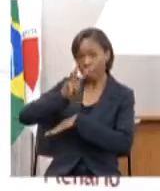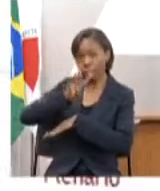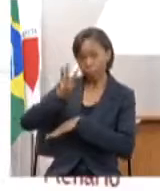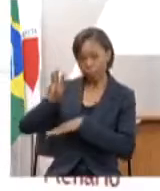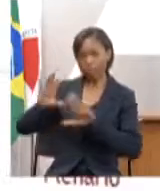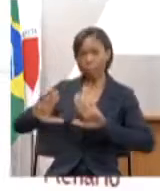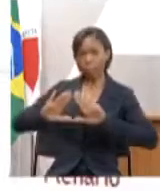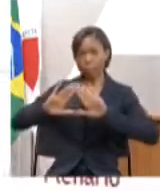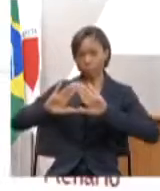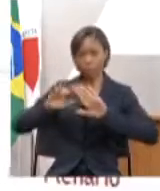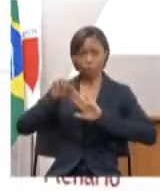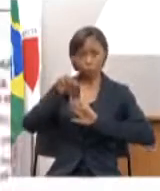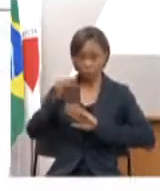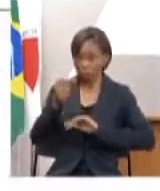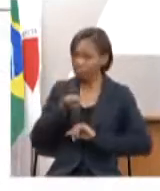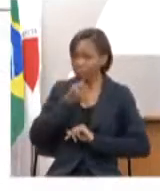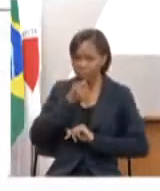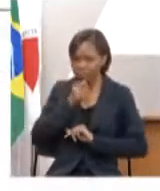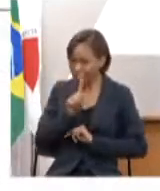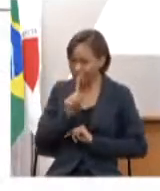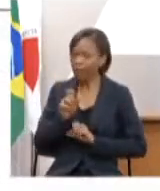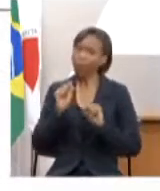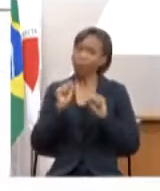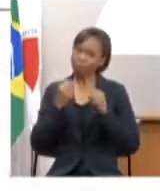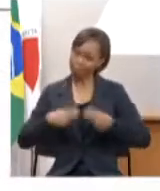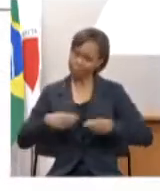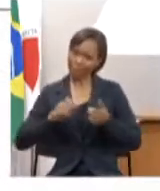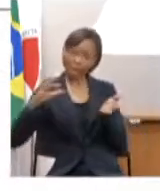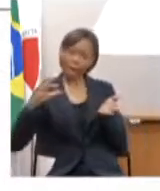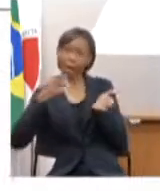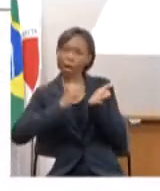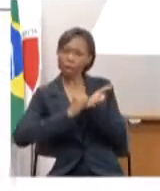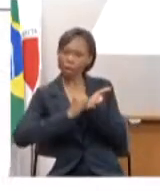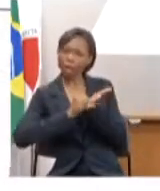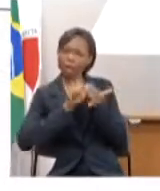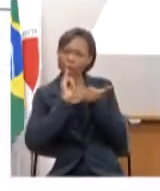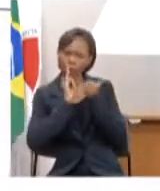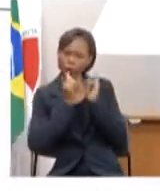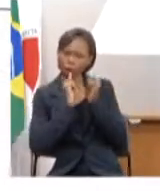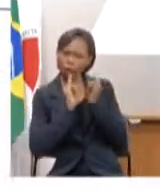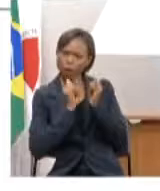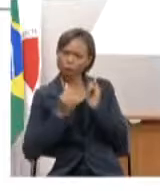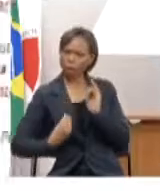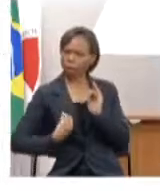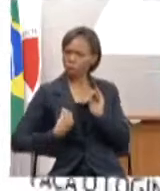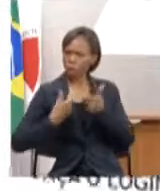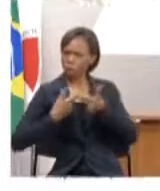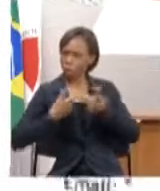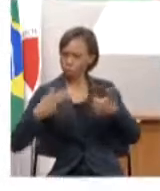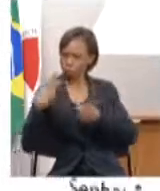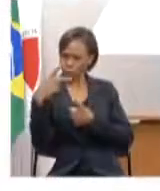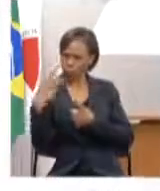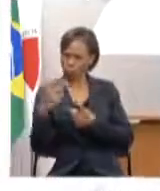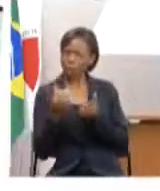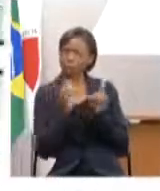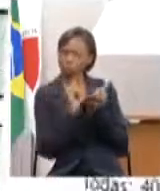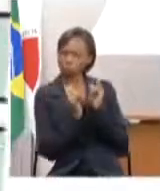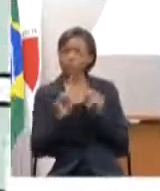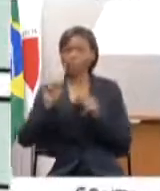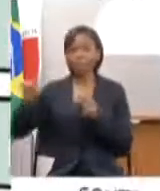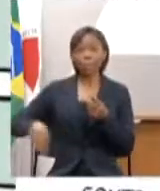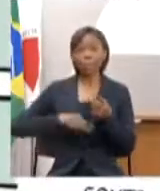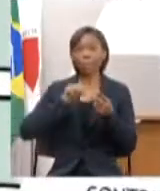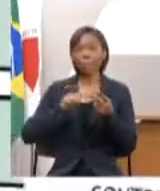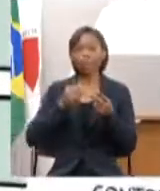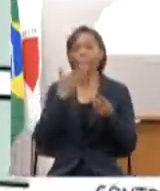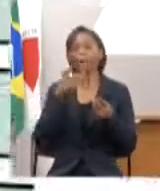Se você ainda não tem o login, faça o cadastro informando seus dados pessoais. É rápido. Depois disso, você deve escolher o tema